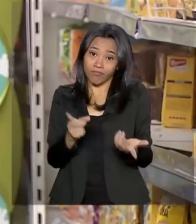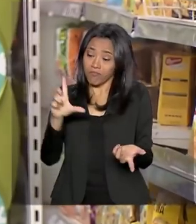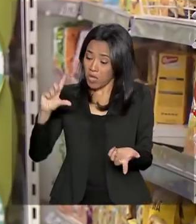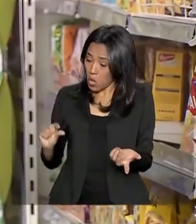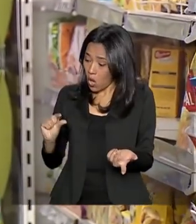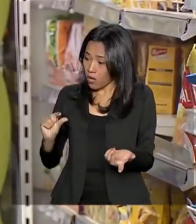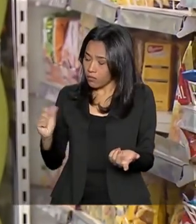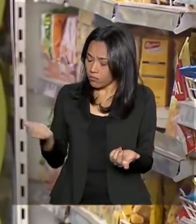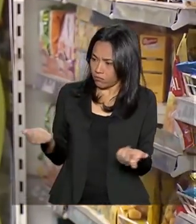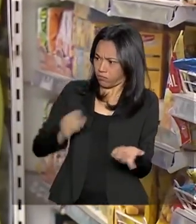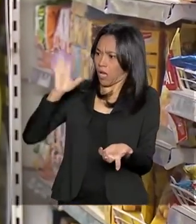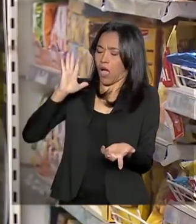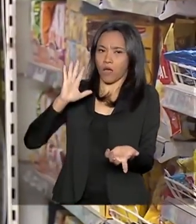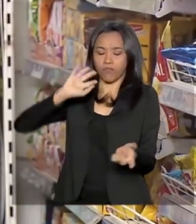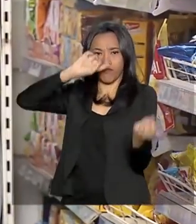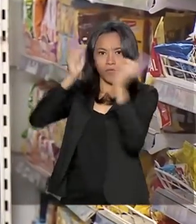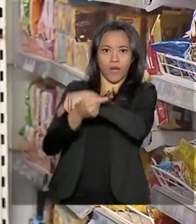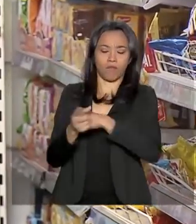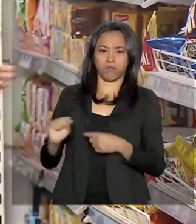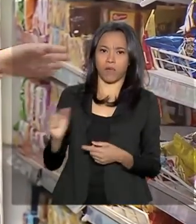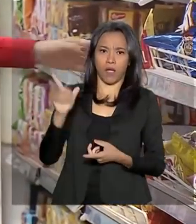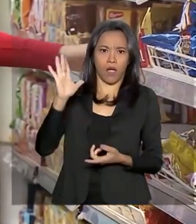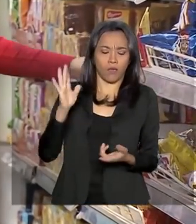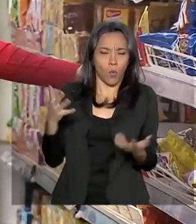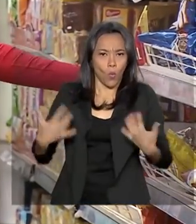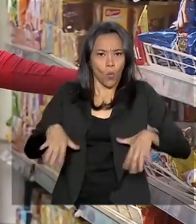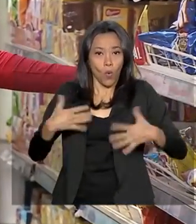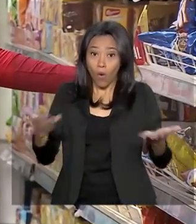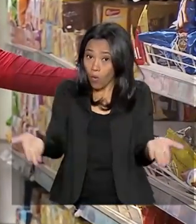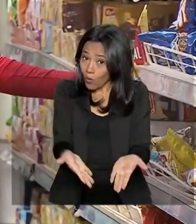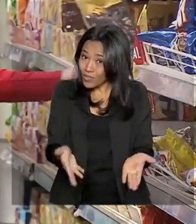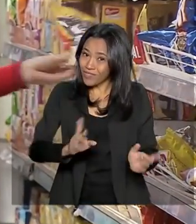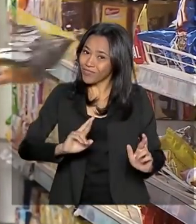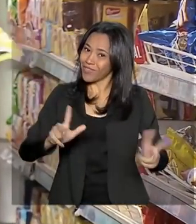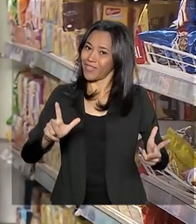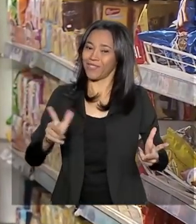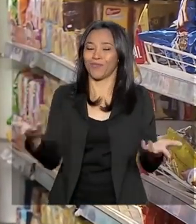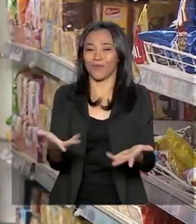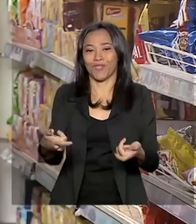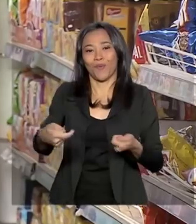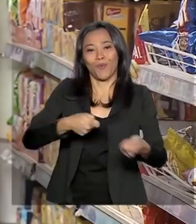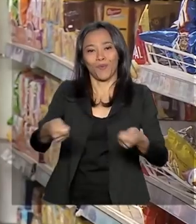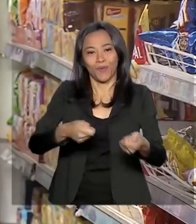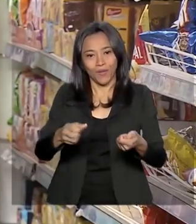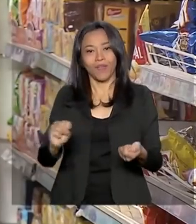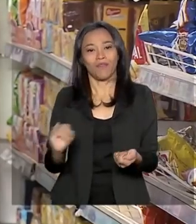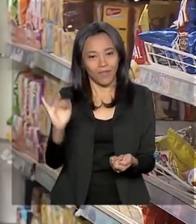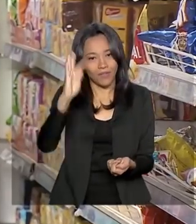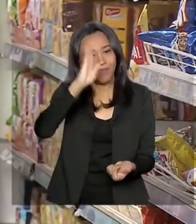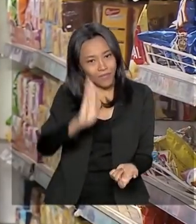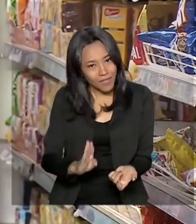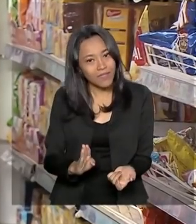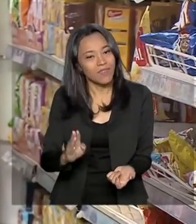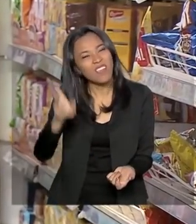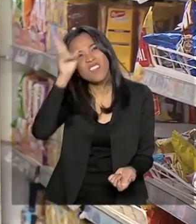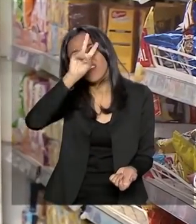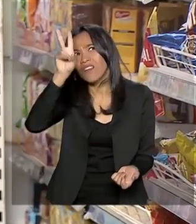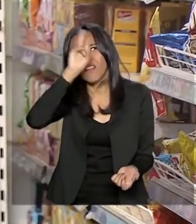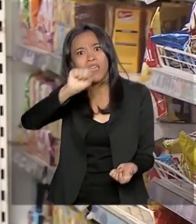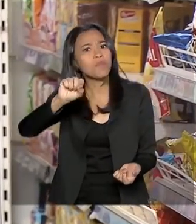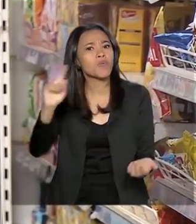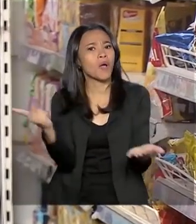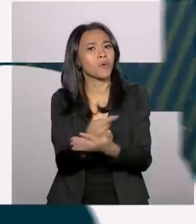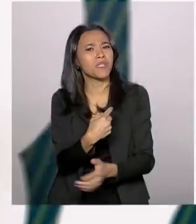já estava mais caro. Hoje, a inflação está sob controle no Brasil. E nem de longe lembra a época da